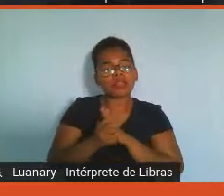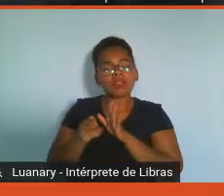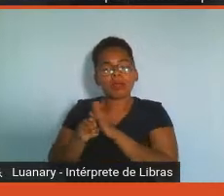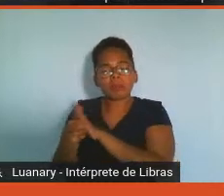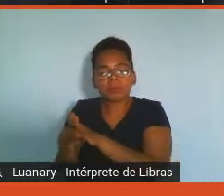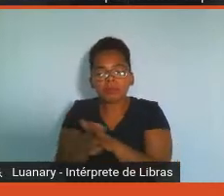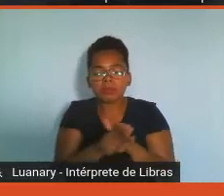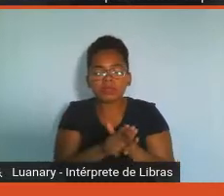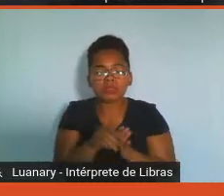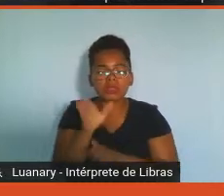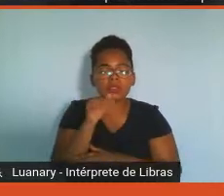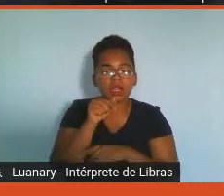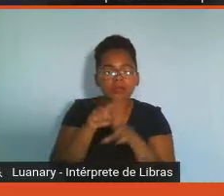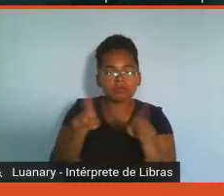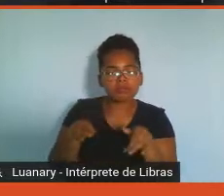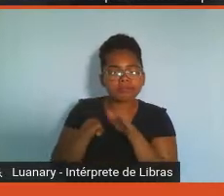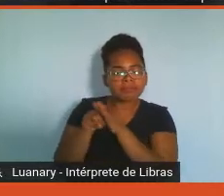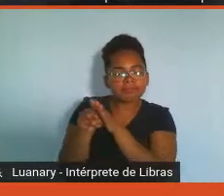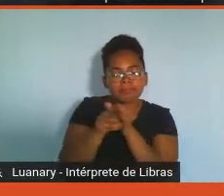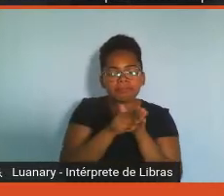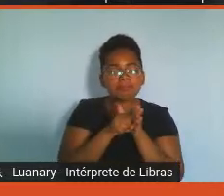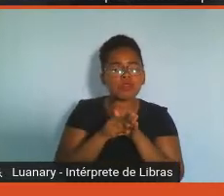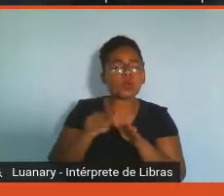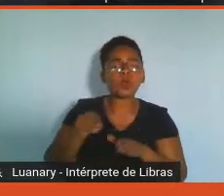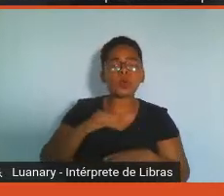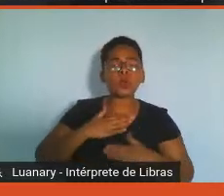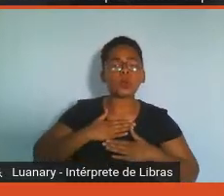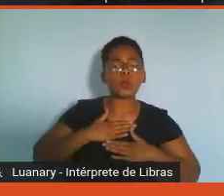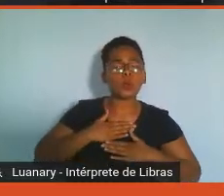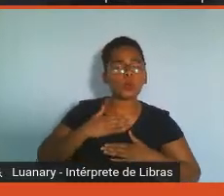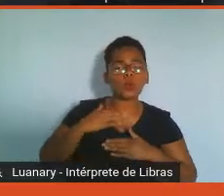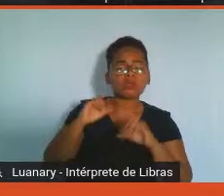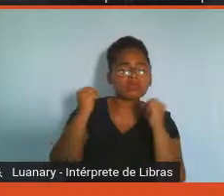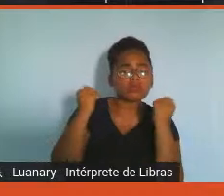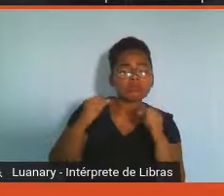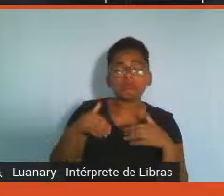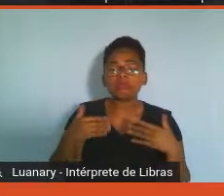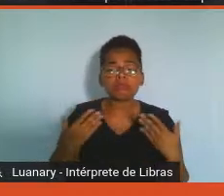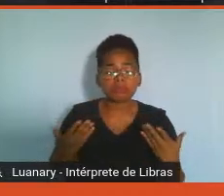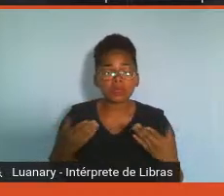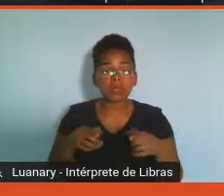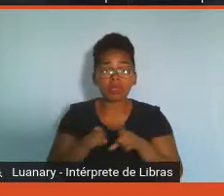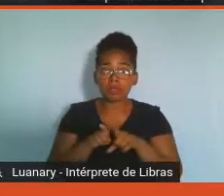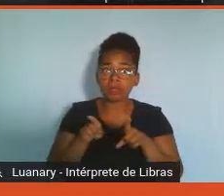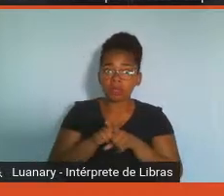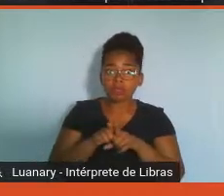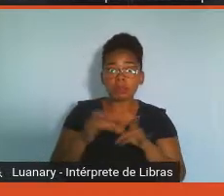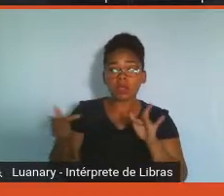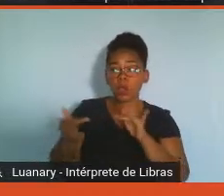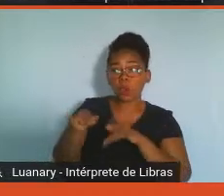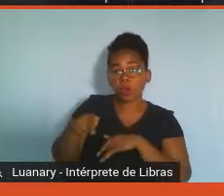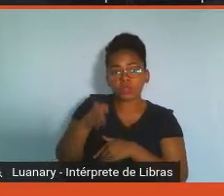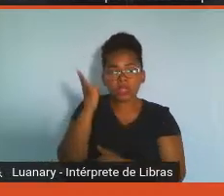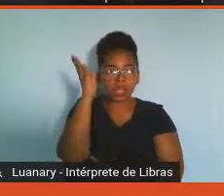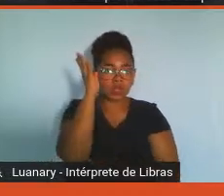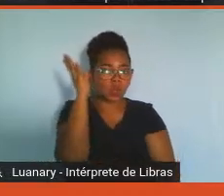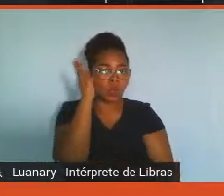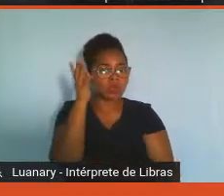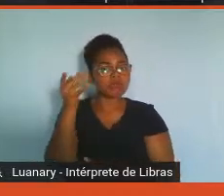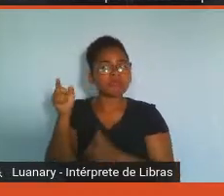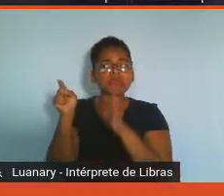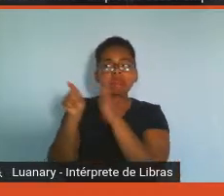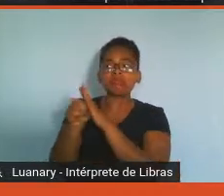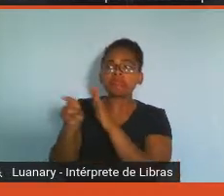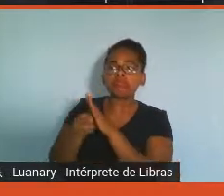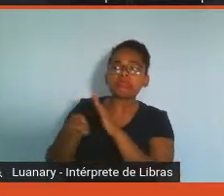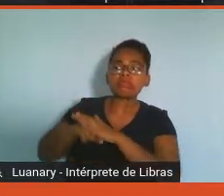ver a disponibilidade que existe dentro do nosso atendimento, eu acho que isso é o melhor.